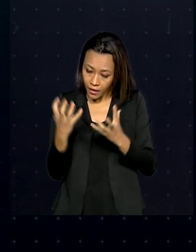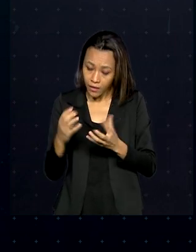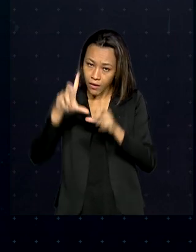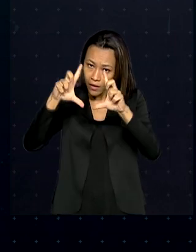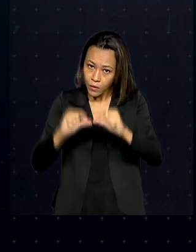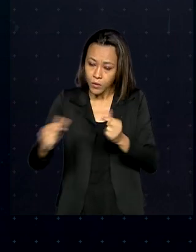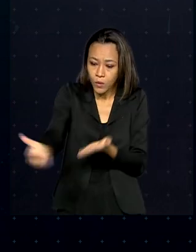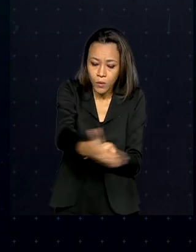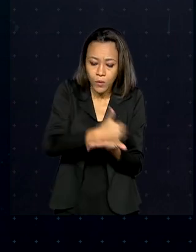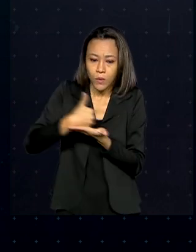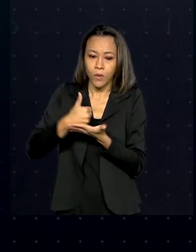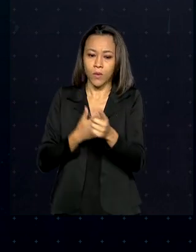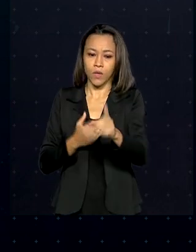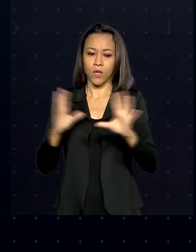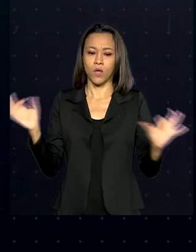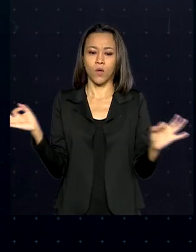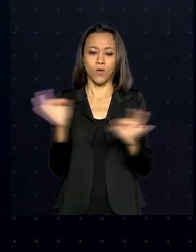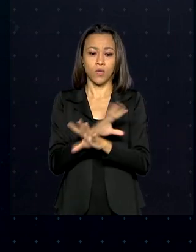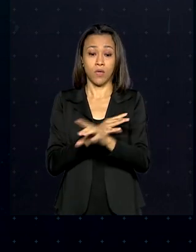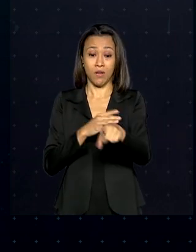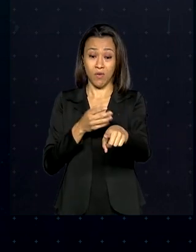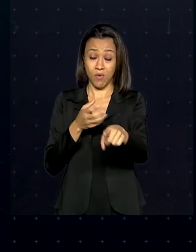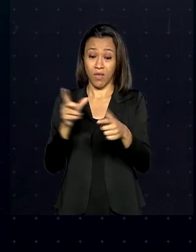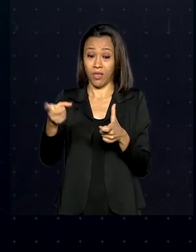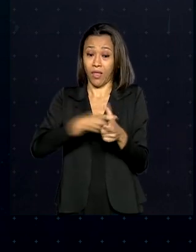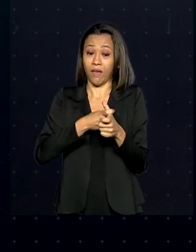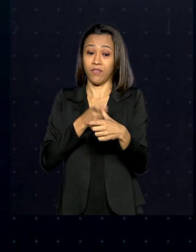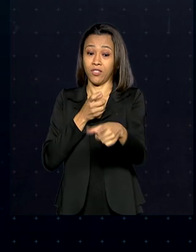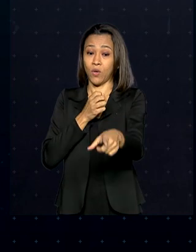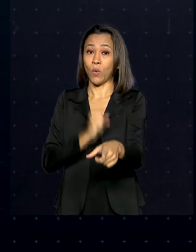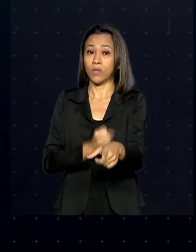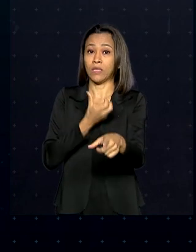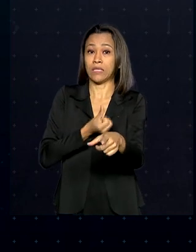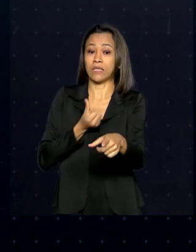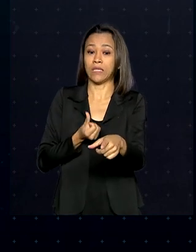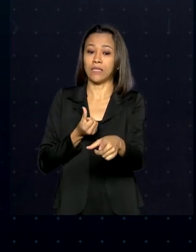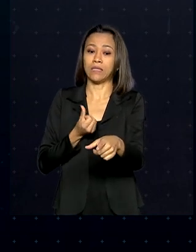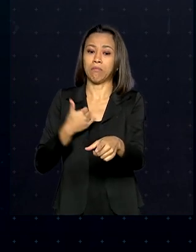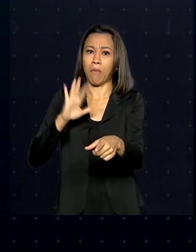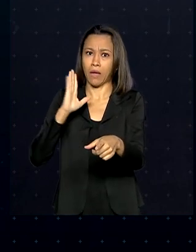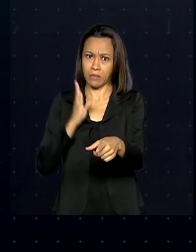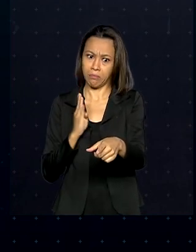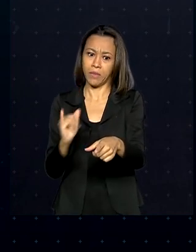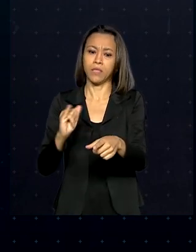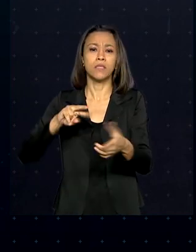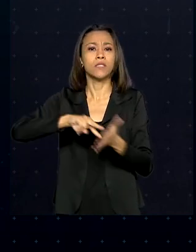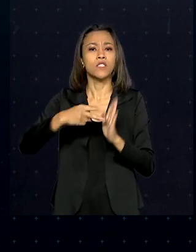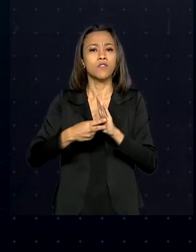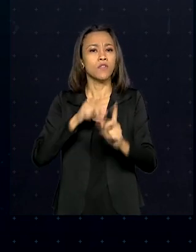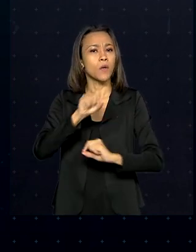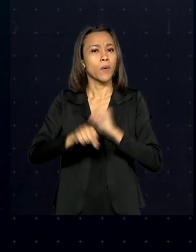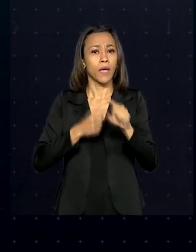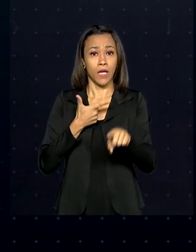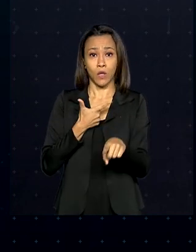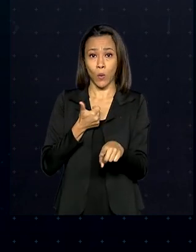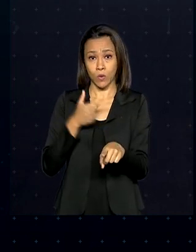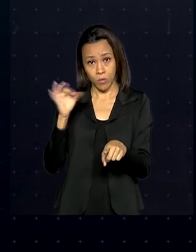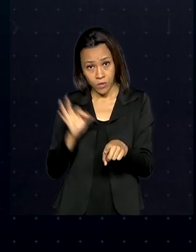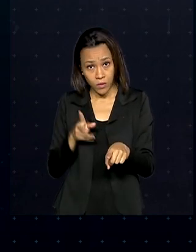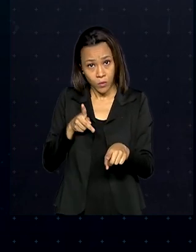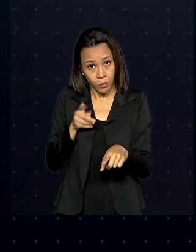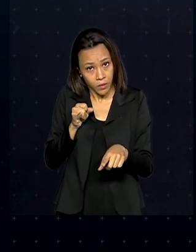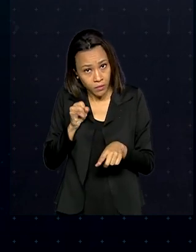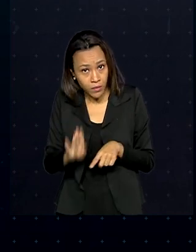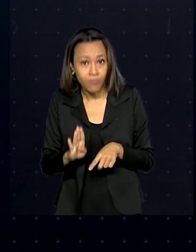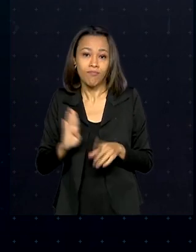o ano com um déficit de mais de 860 bilhões de reais, o que corresponde a 12% do produto interno bruto, o PIB,